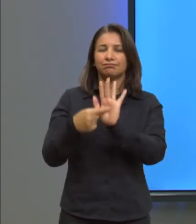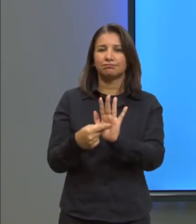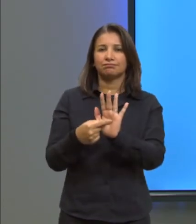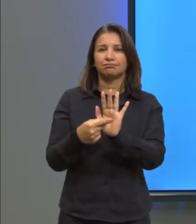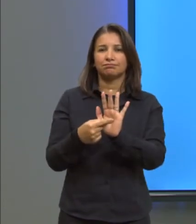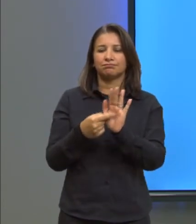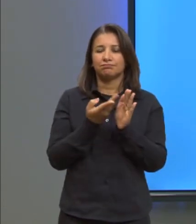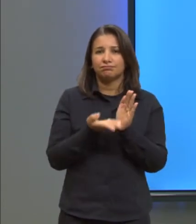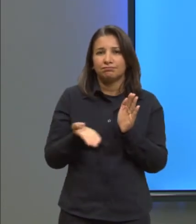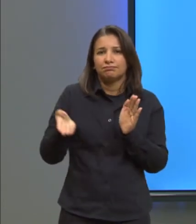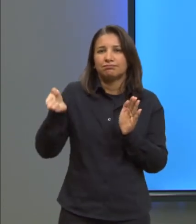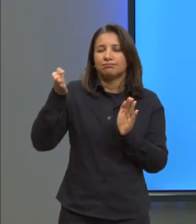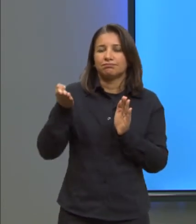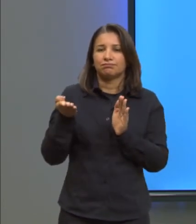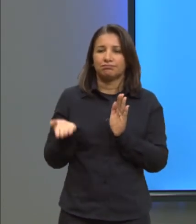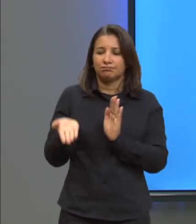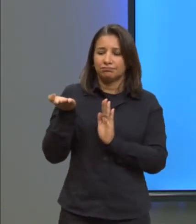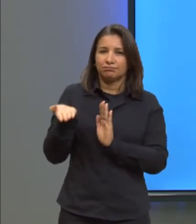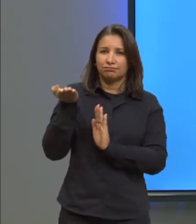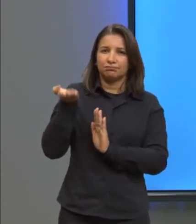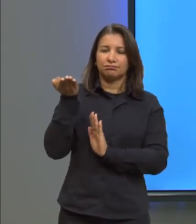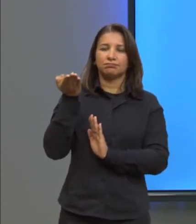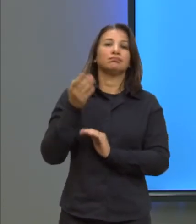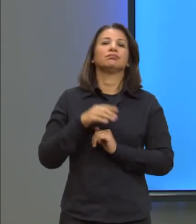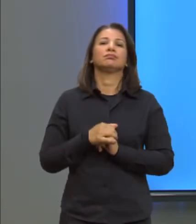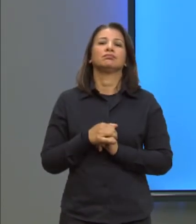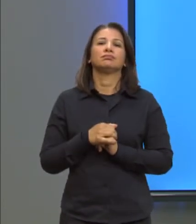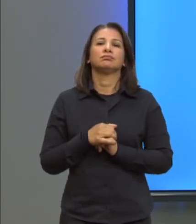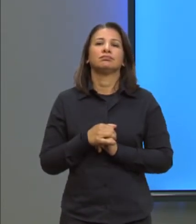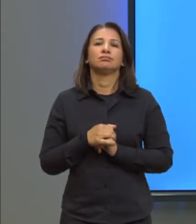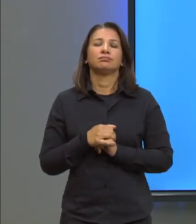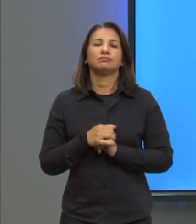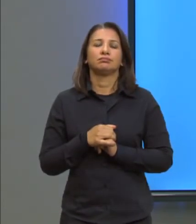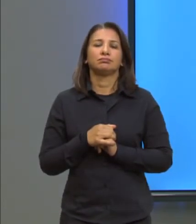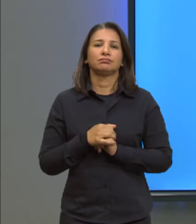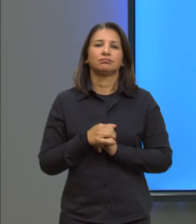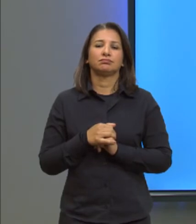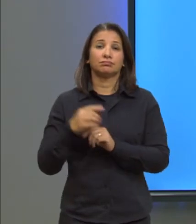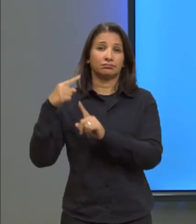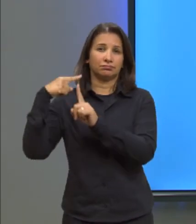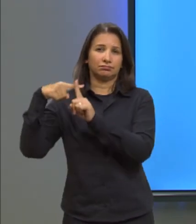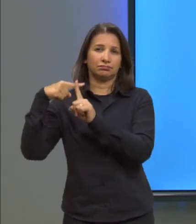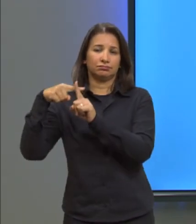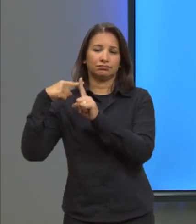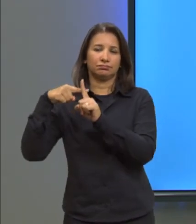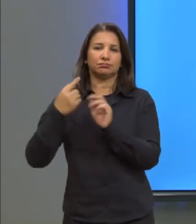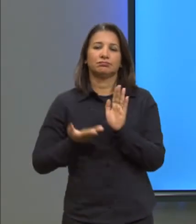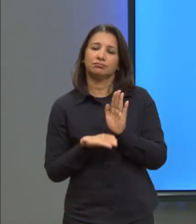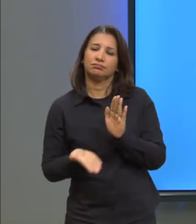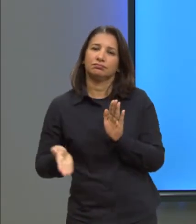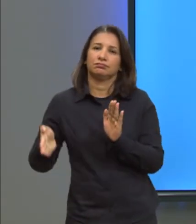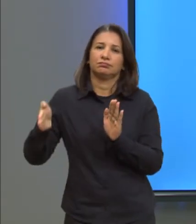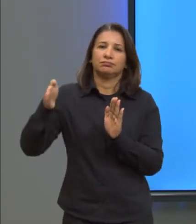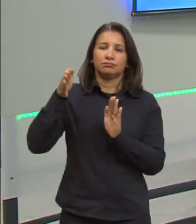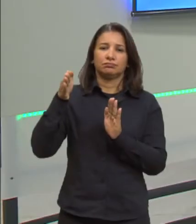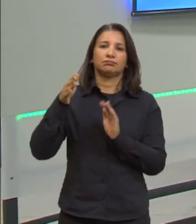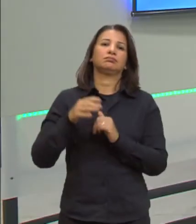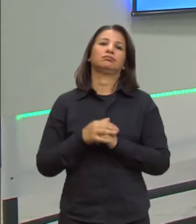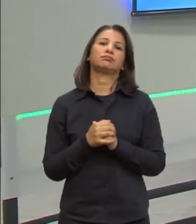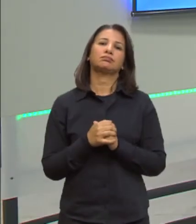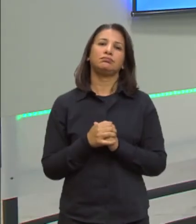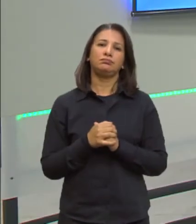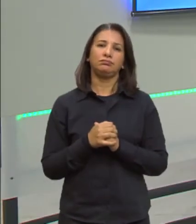Está indo para cá, está aumentando. Então, está indo para a parte positiva do eixo dos volumes, certo?